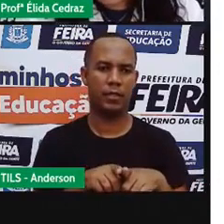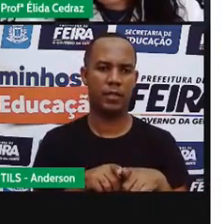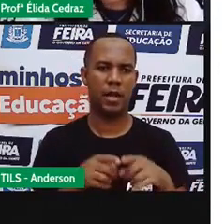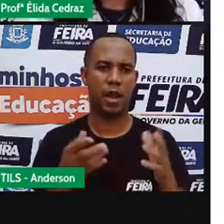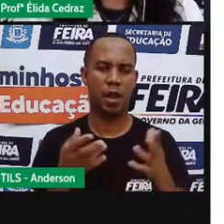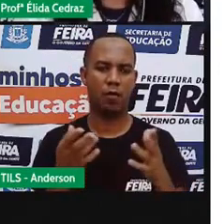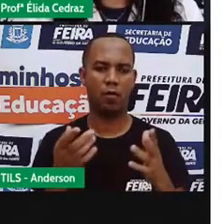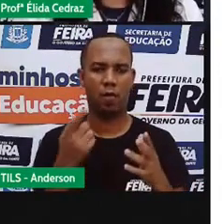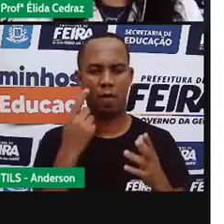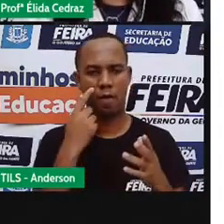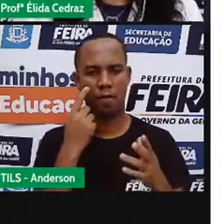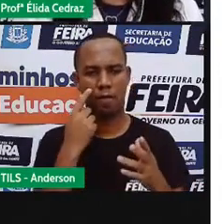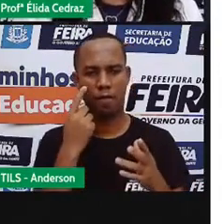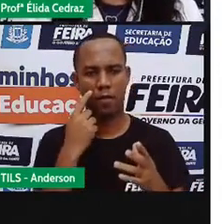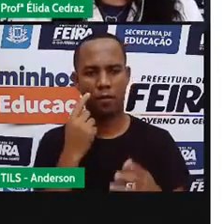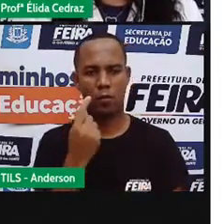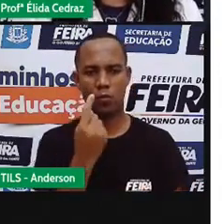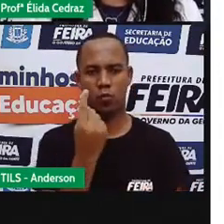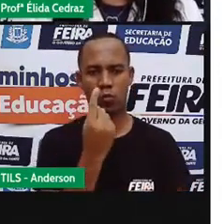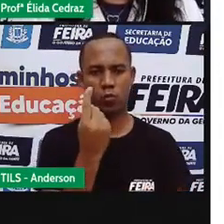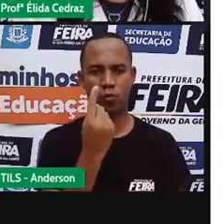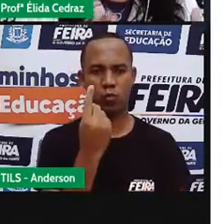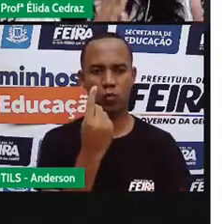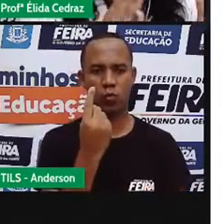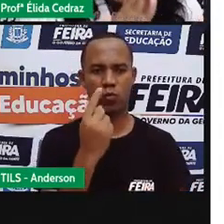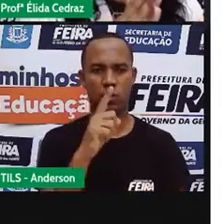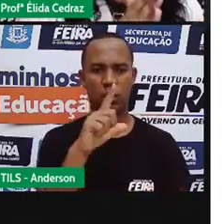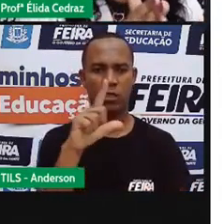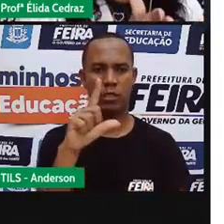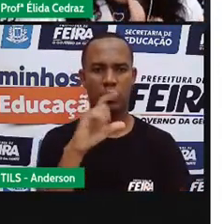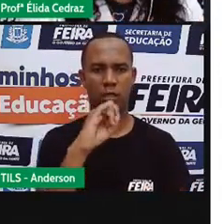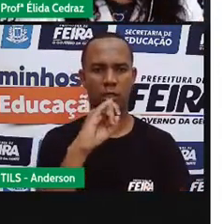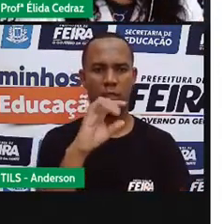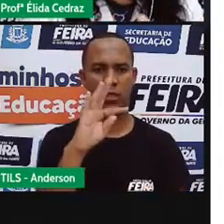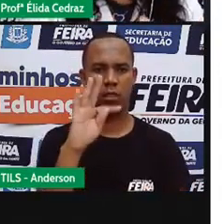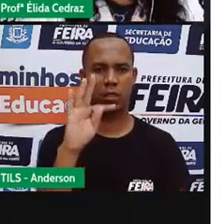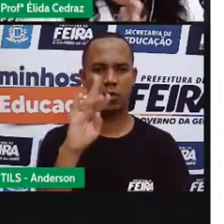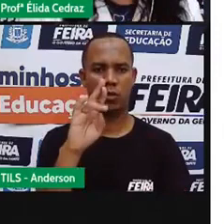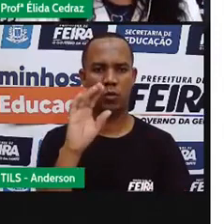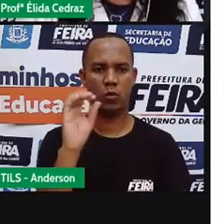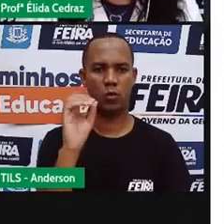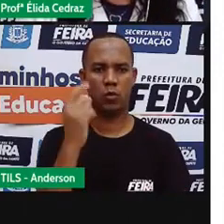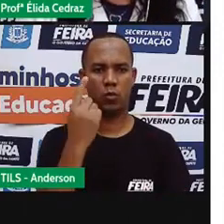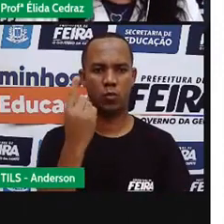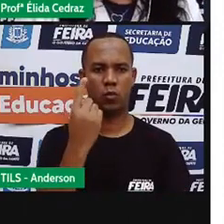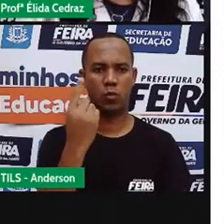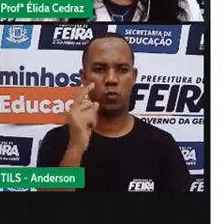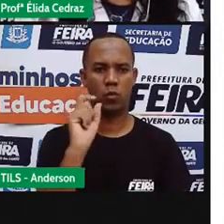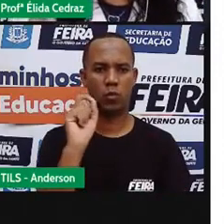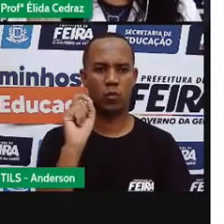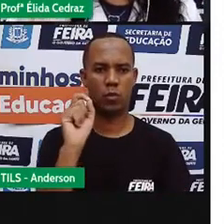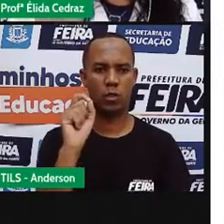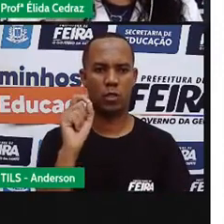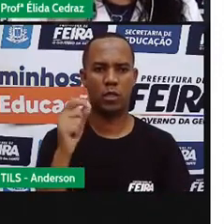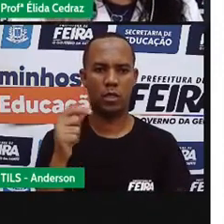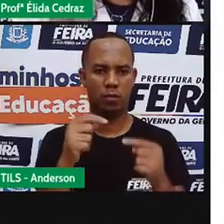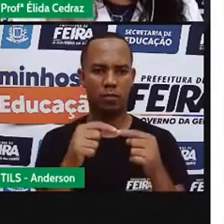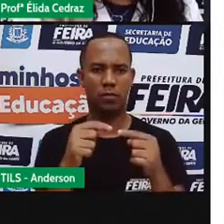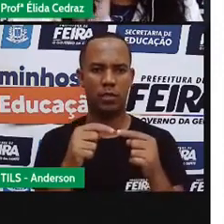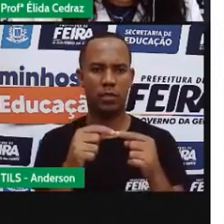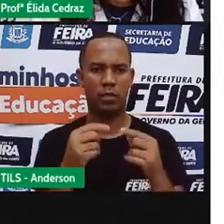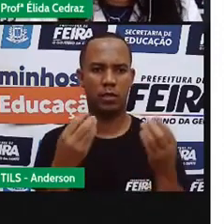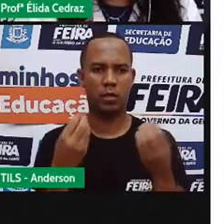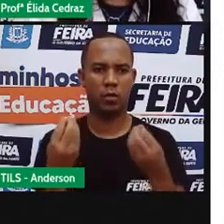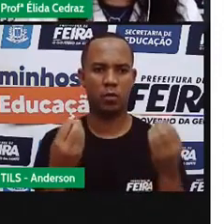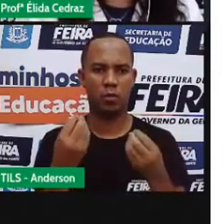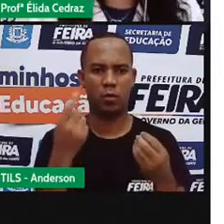recordar isso aqui. Um litro. Um vaso de um litro. A Pró pode encher